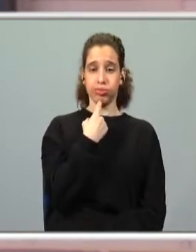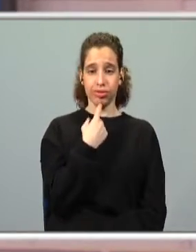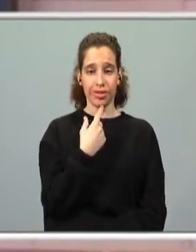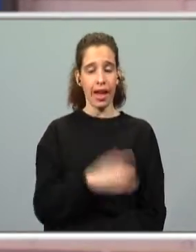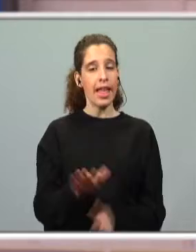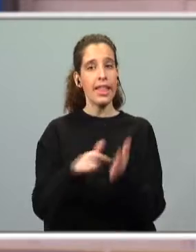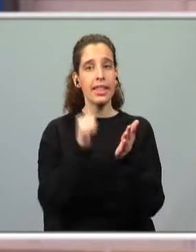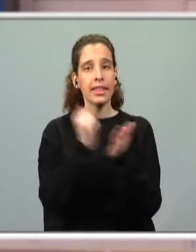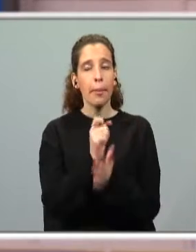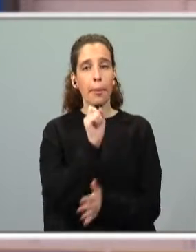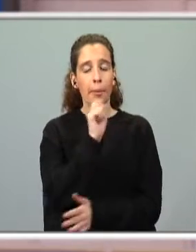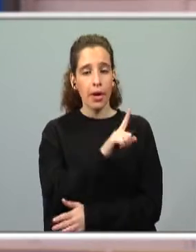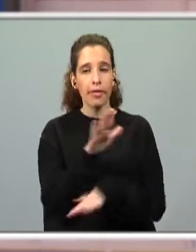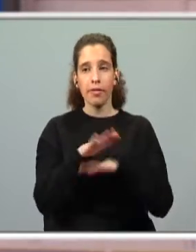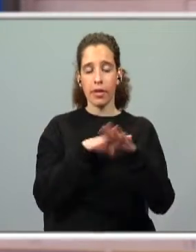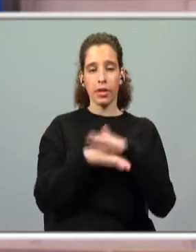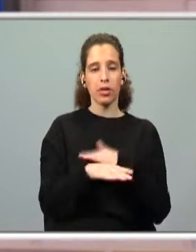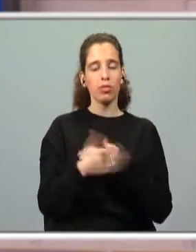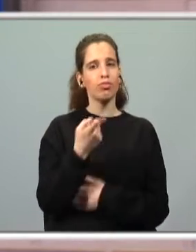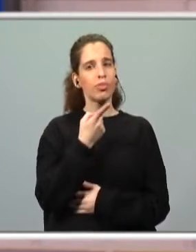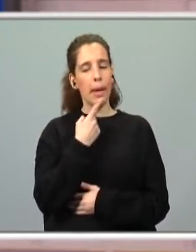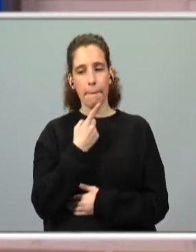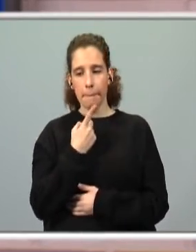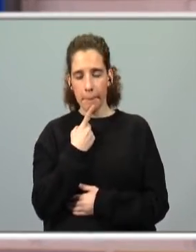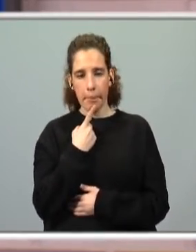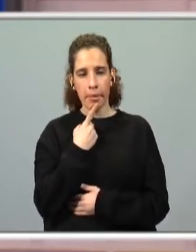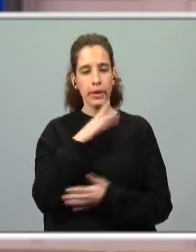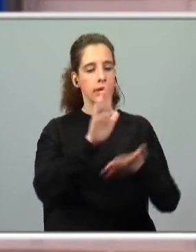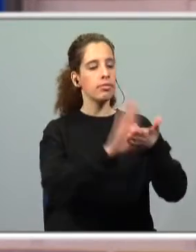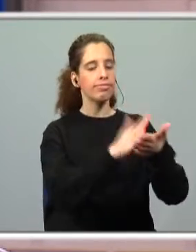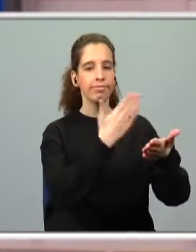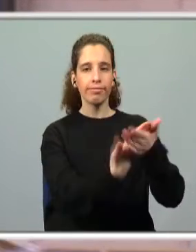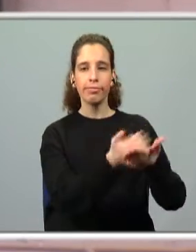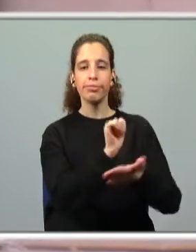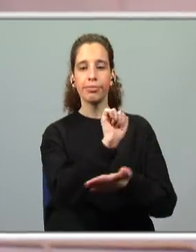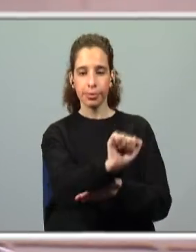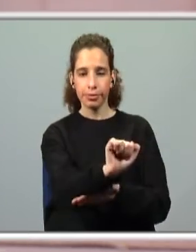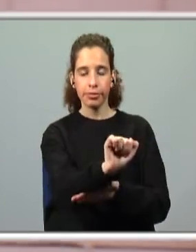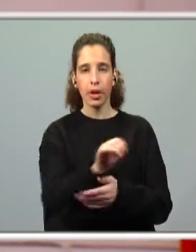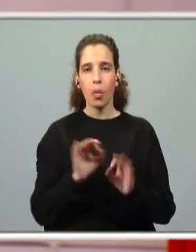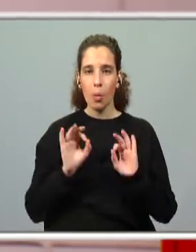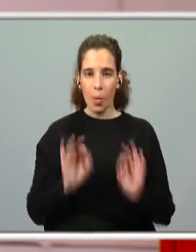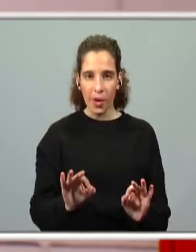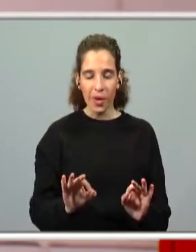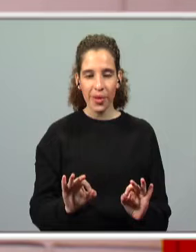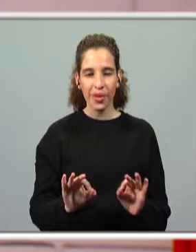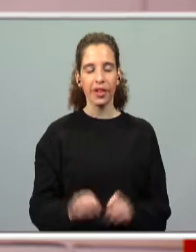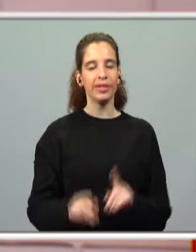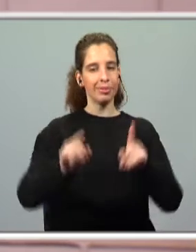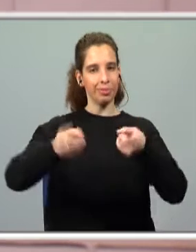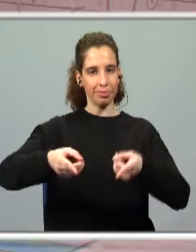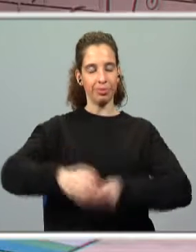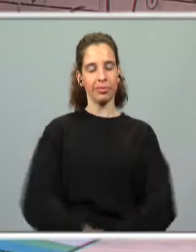sempre possível fazer o quê? Uma compreensão e uma interpretação. E estamos prontos? Então vou